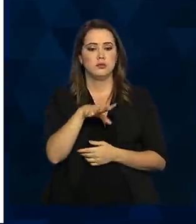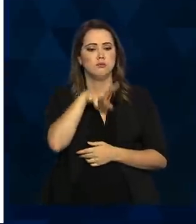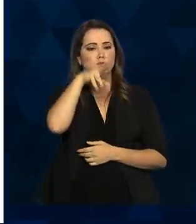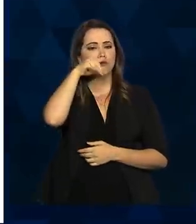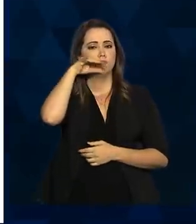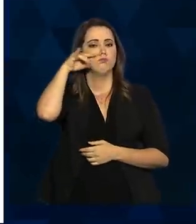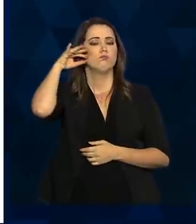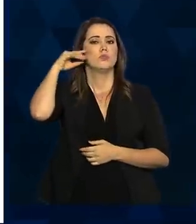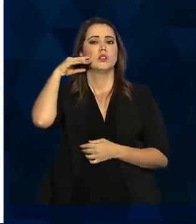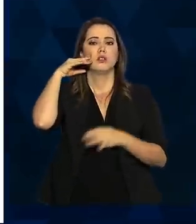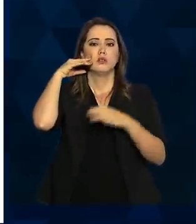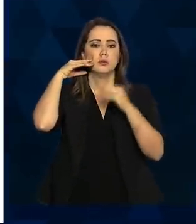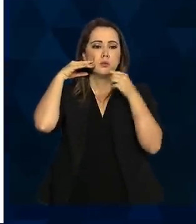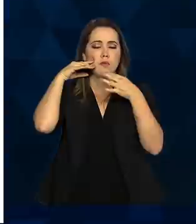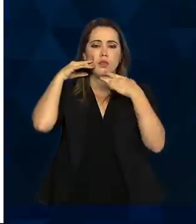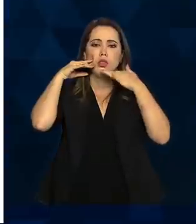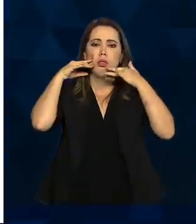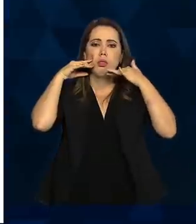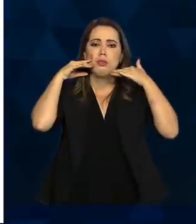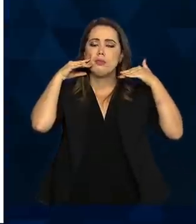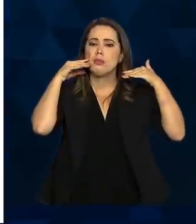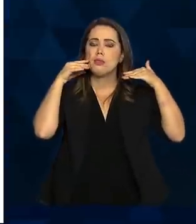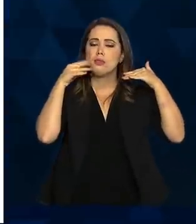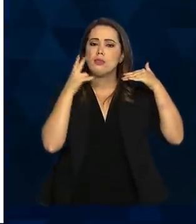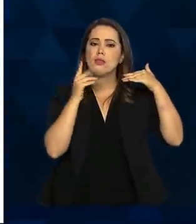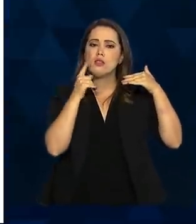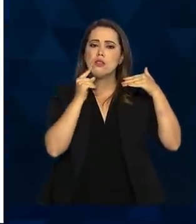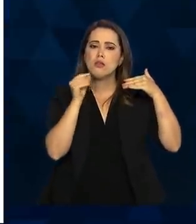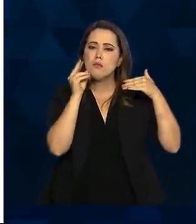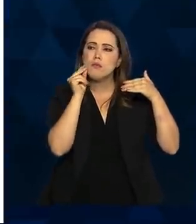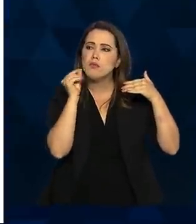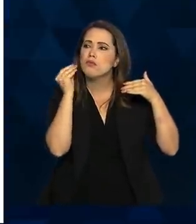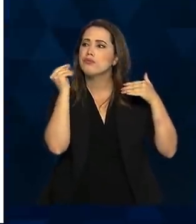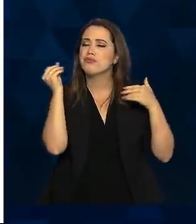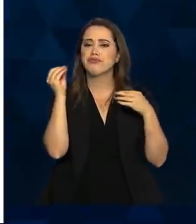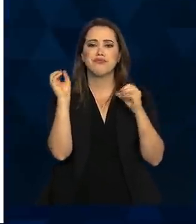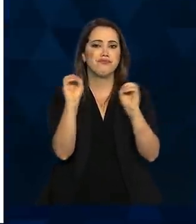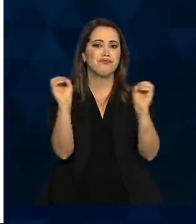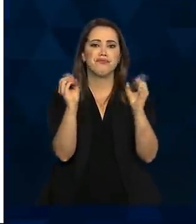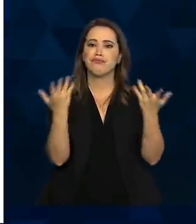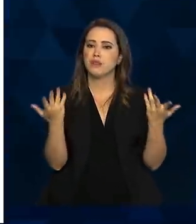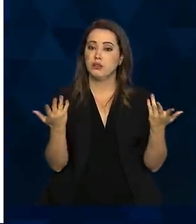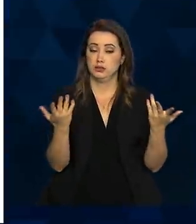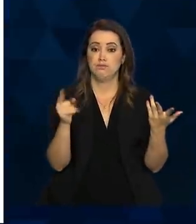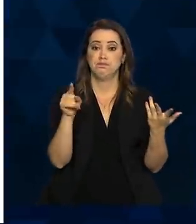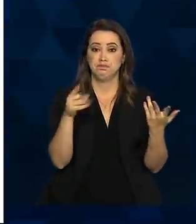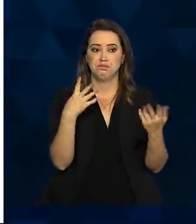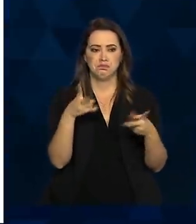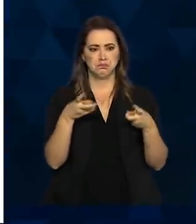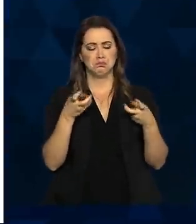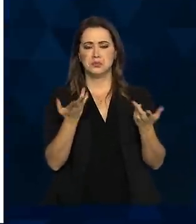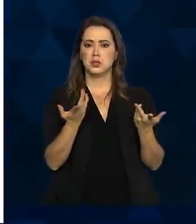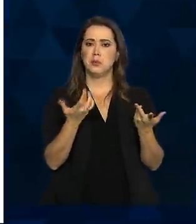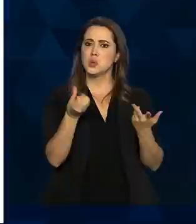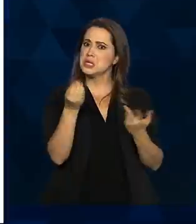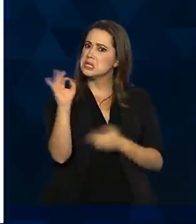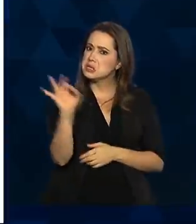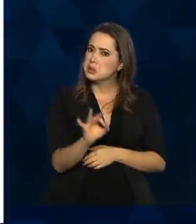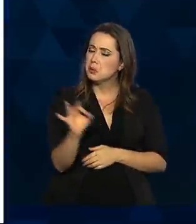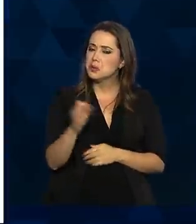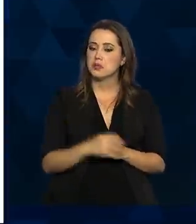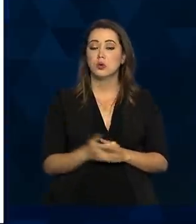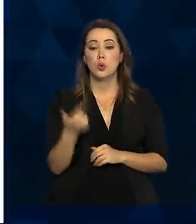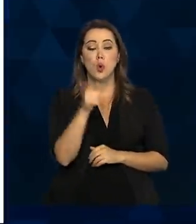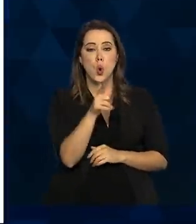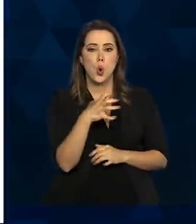60% das pessoas positivas nos chamou muito a atenção. Outros sintomas com uma proporção um pouco